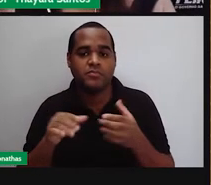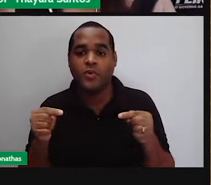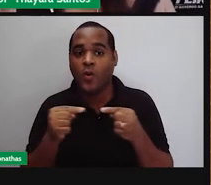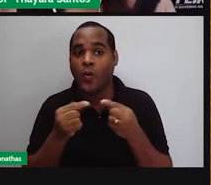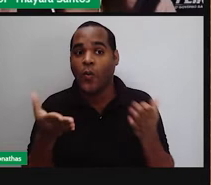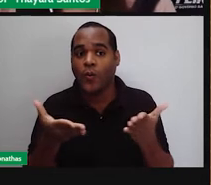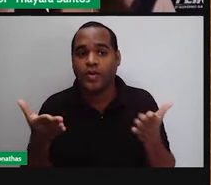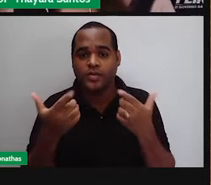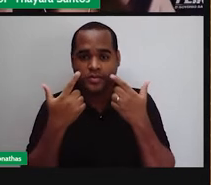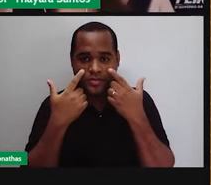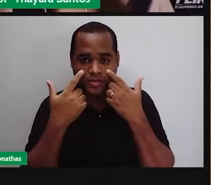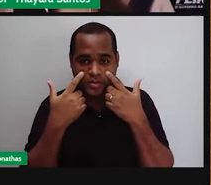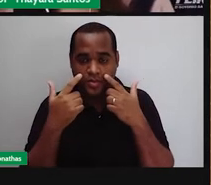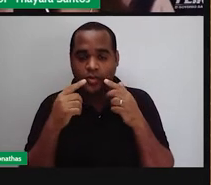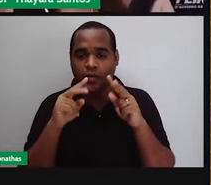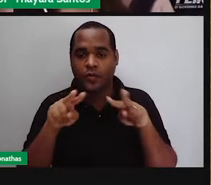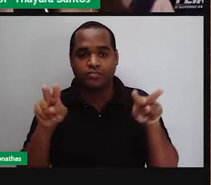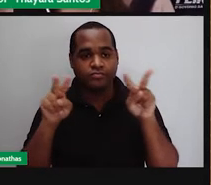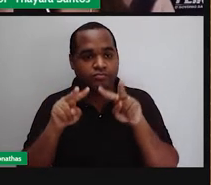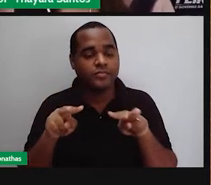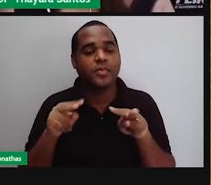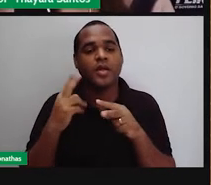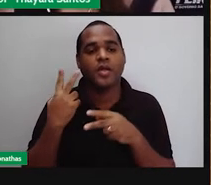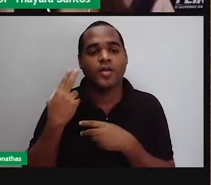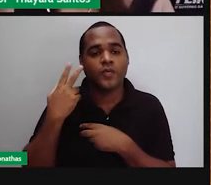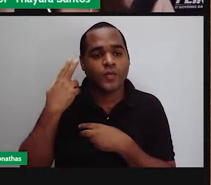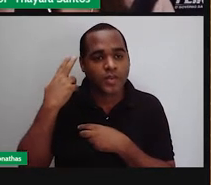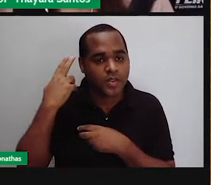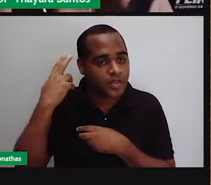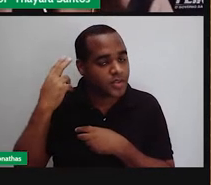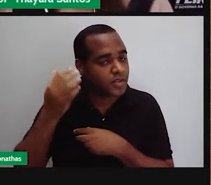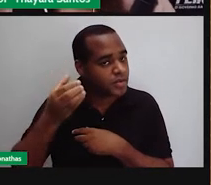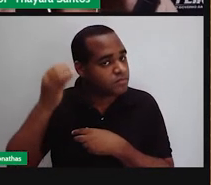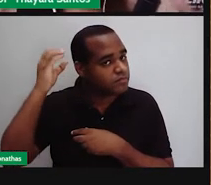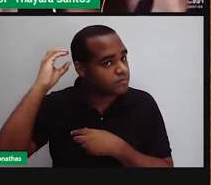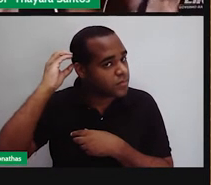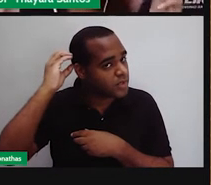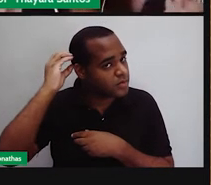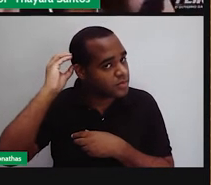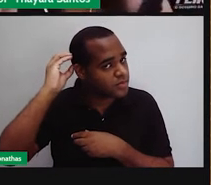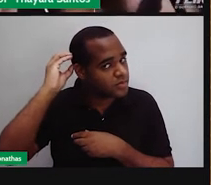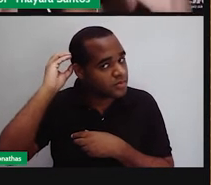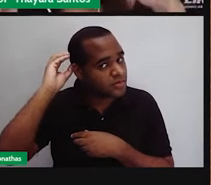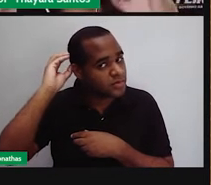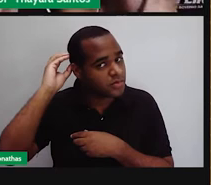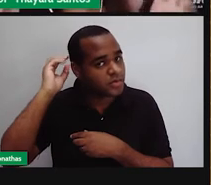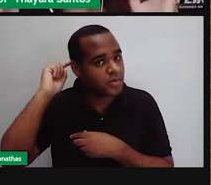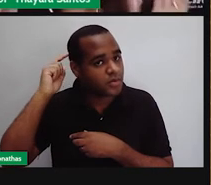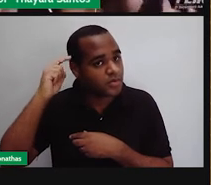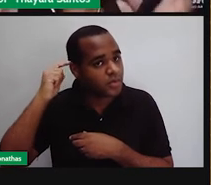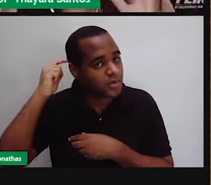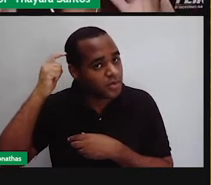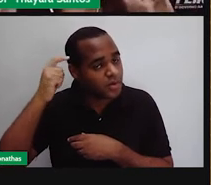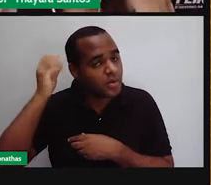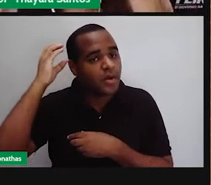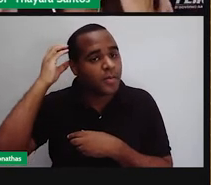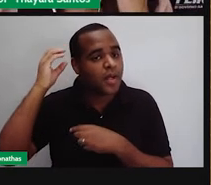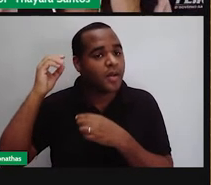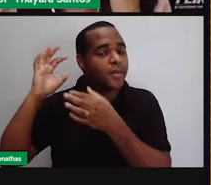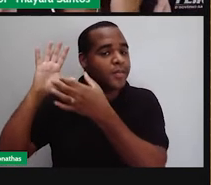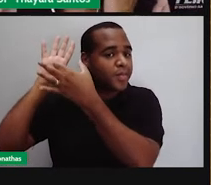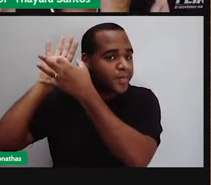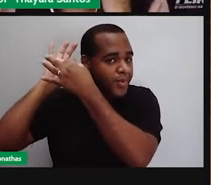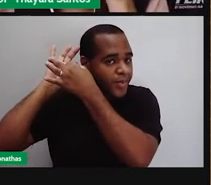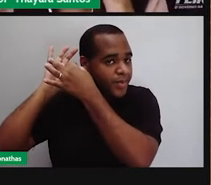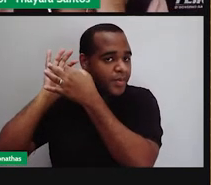E, hoje em dia, tem cirurgia que eles implantam uma cóclea artificial e é ela que vai fazer esse